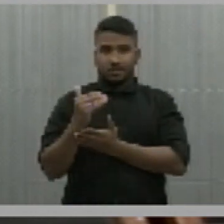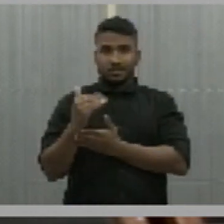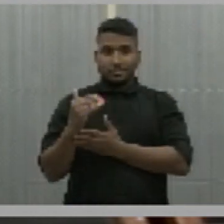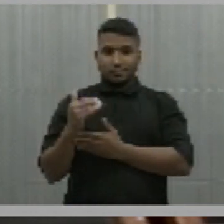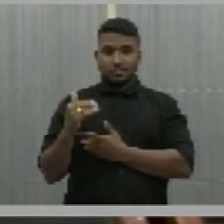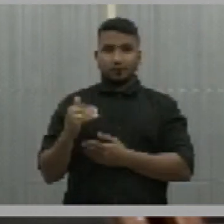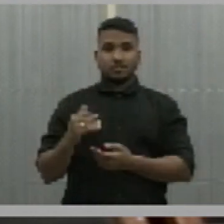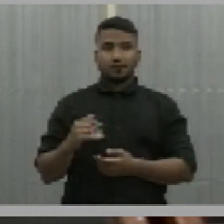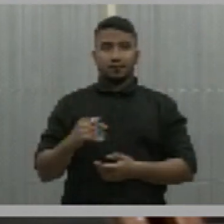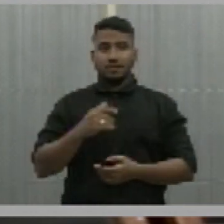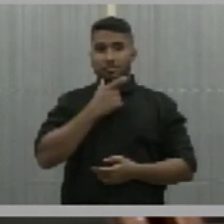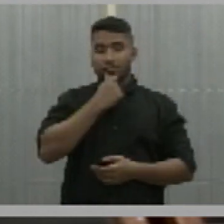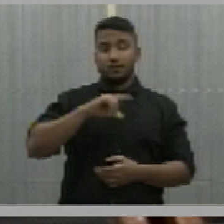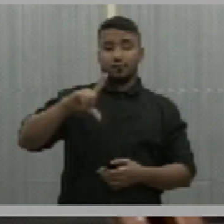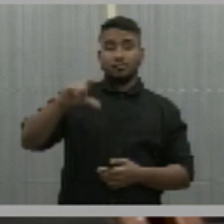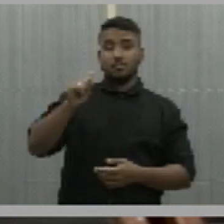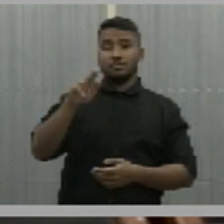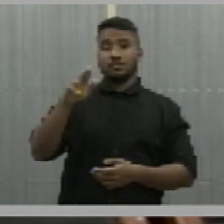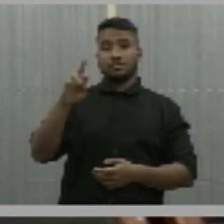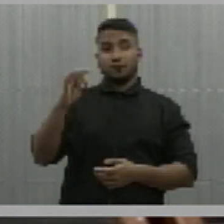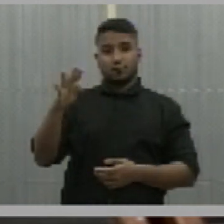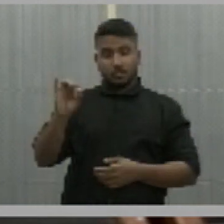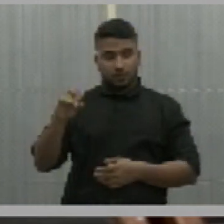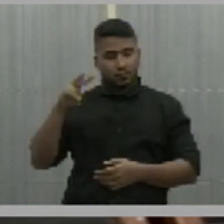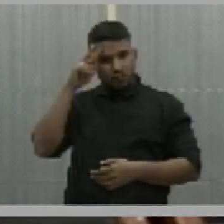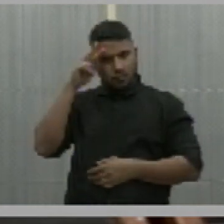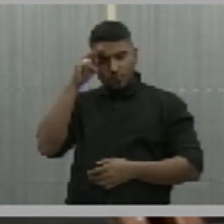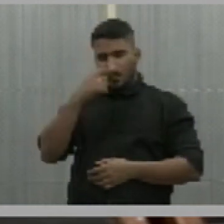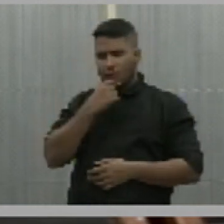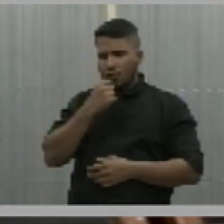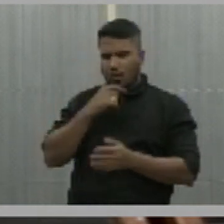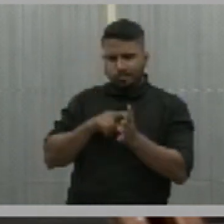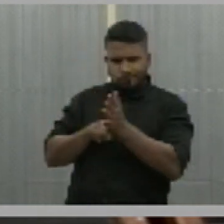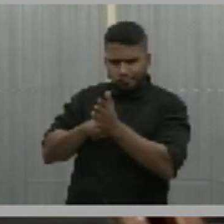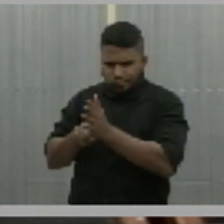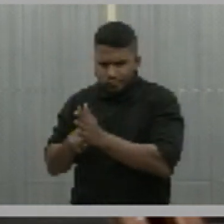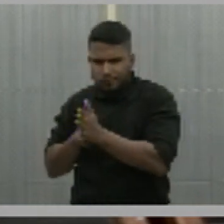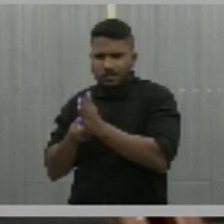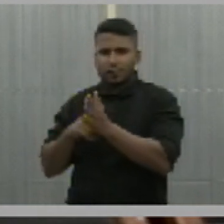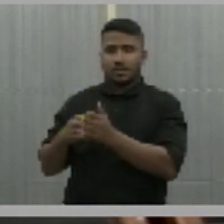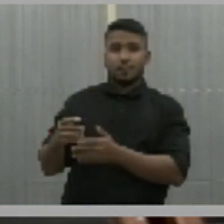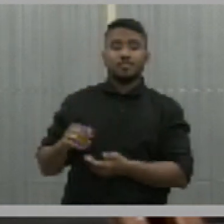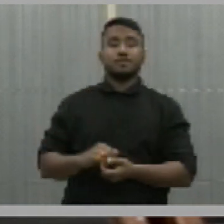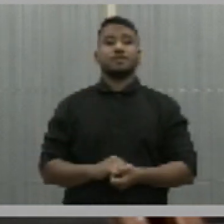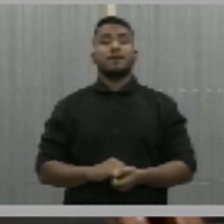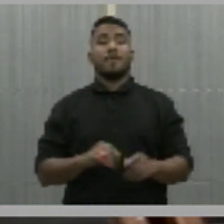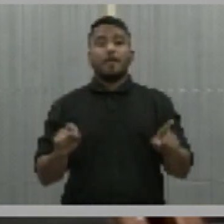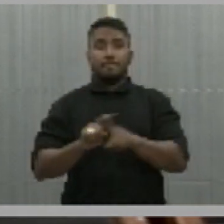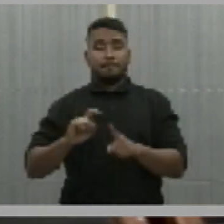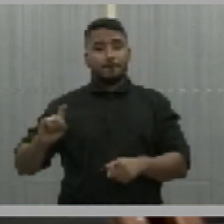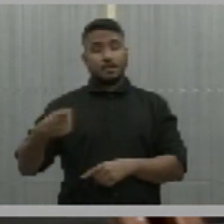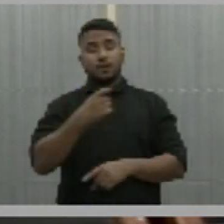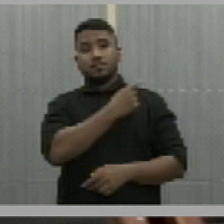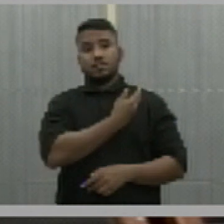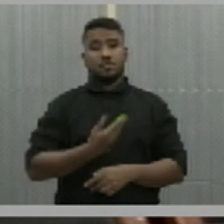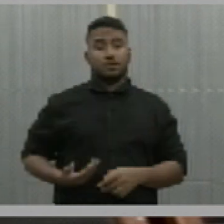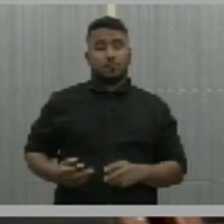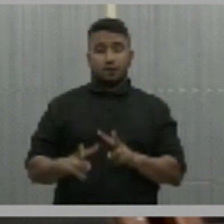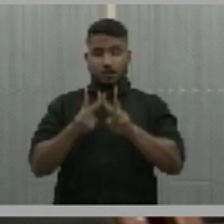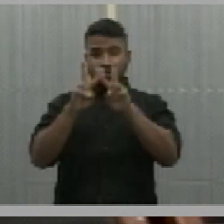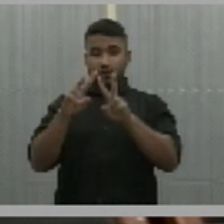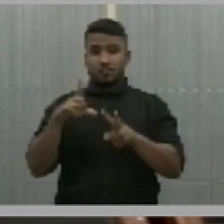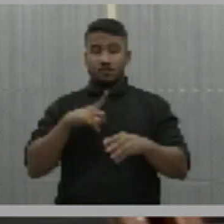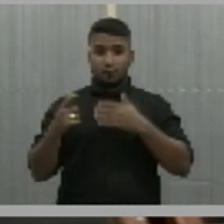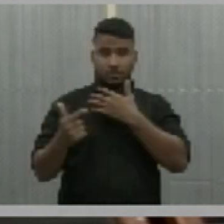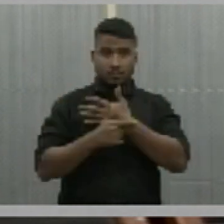resgatado pelo Laurentino Long, pelo historiador Laurentino Gomes e que o ex-governador Hélito teve um